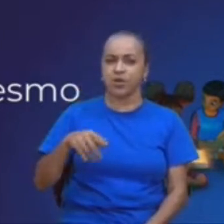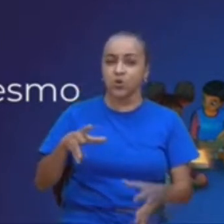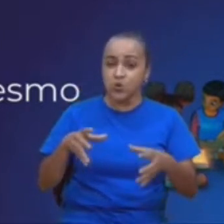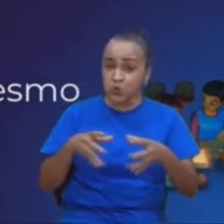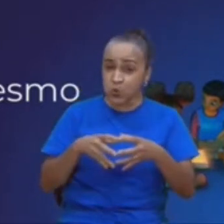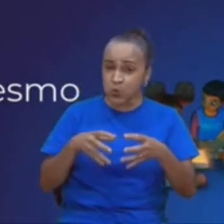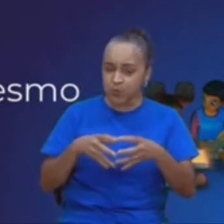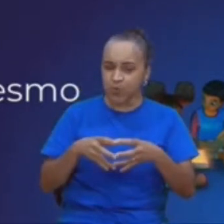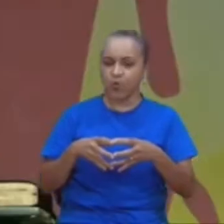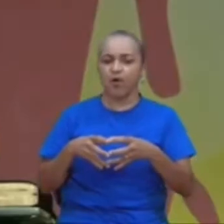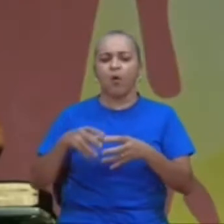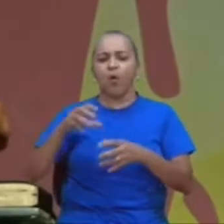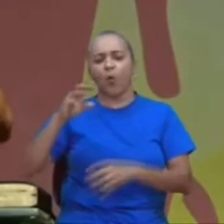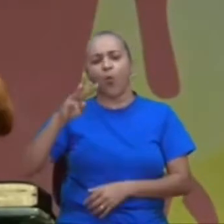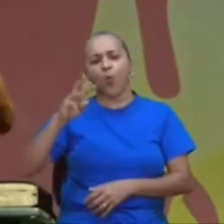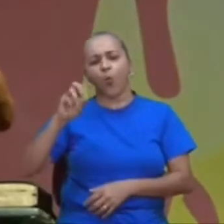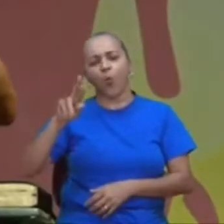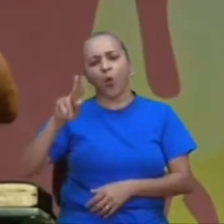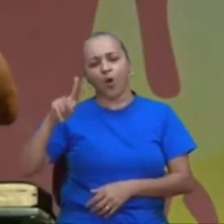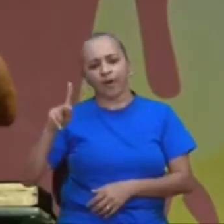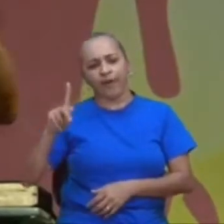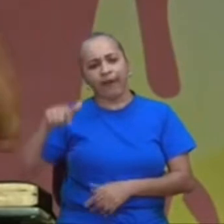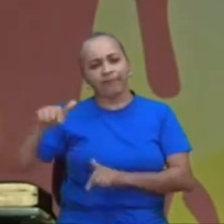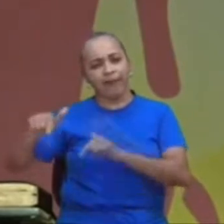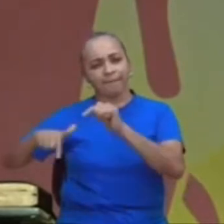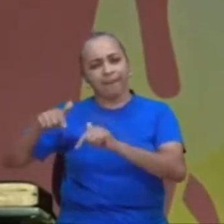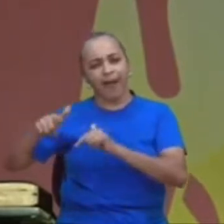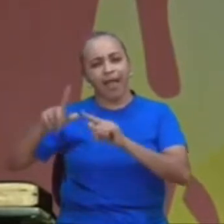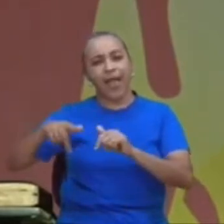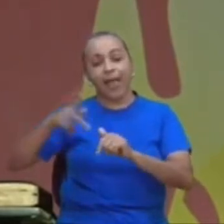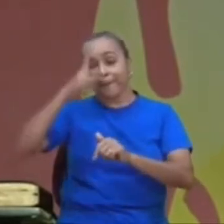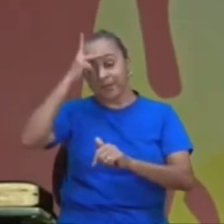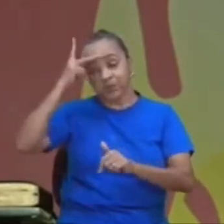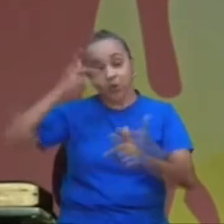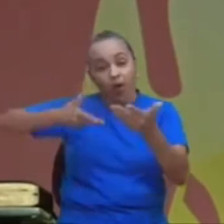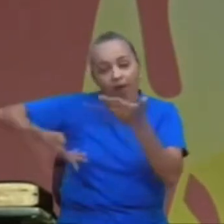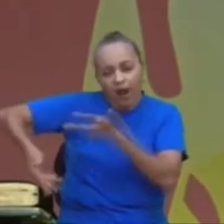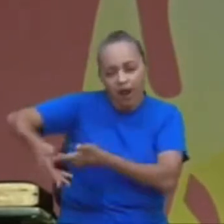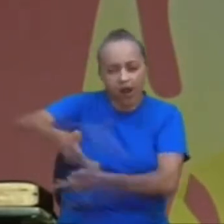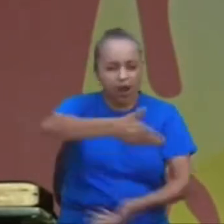uma rede de trabalho, mas na verdade o network é as pessoas com quem você se relaciona,